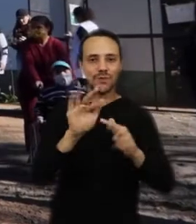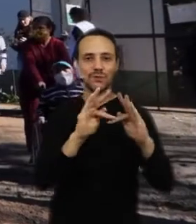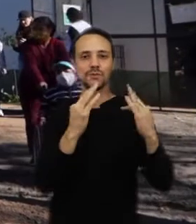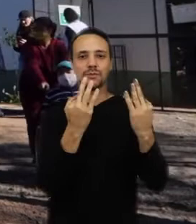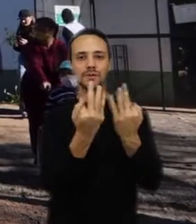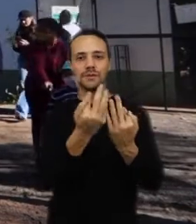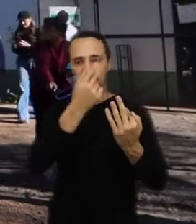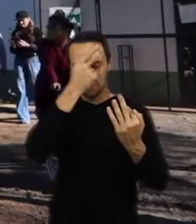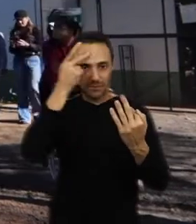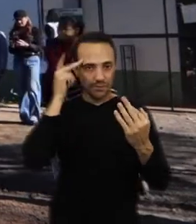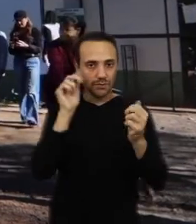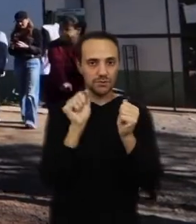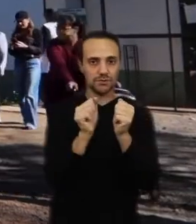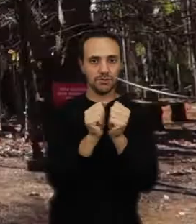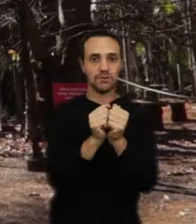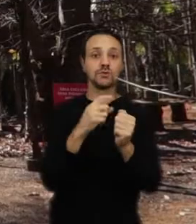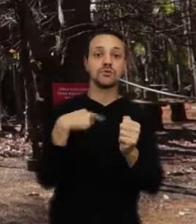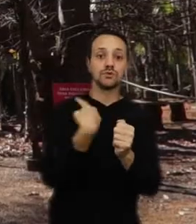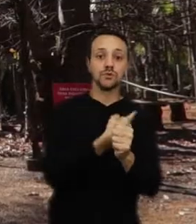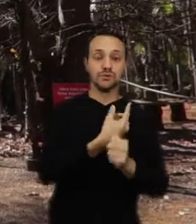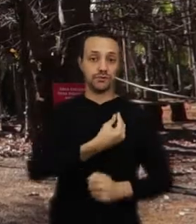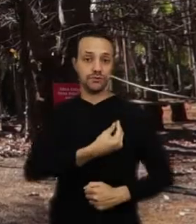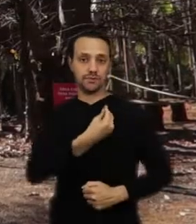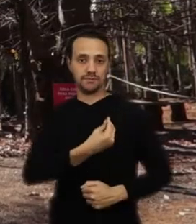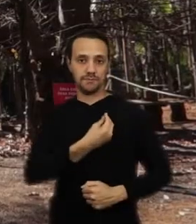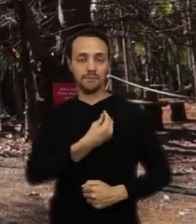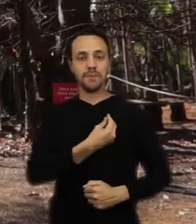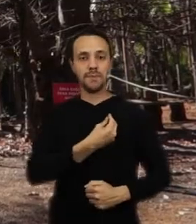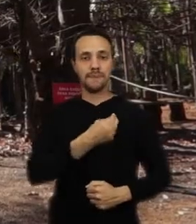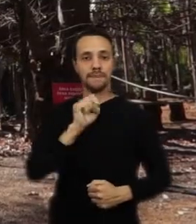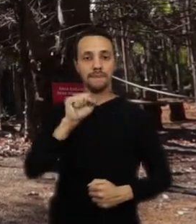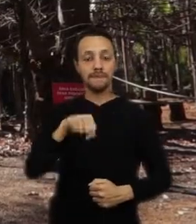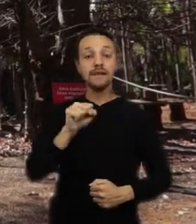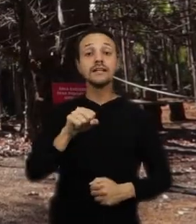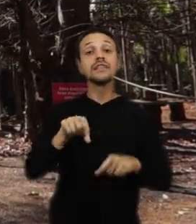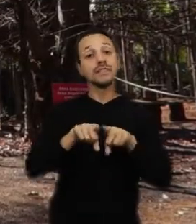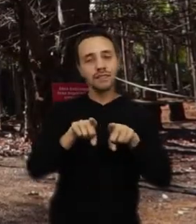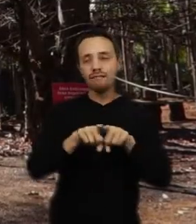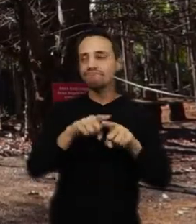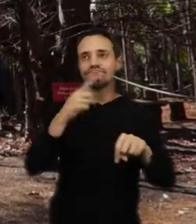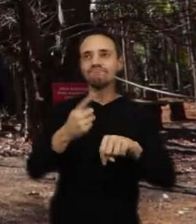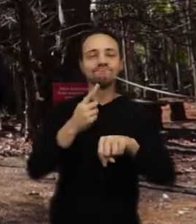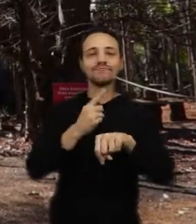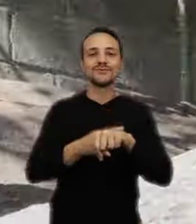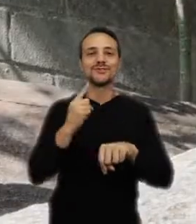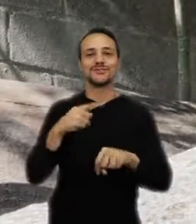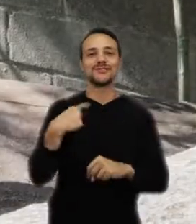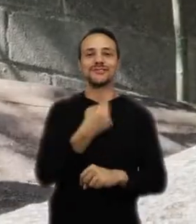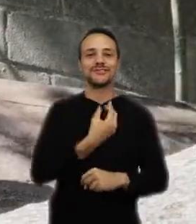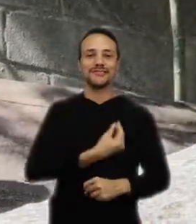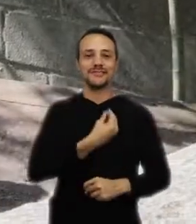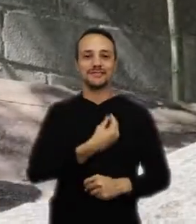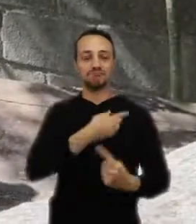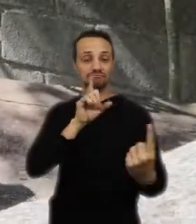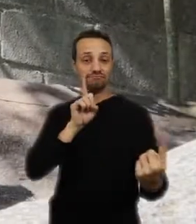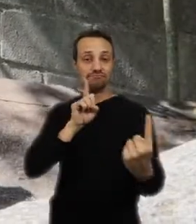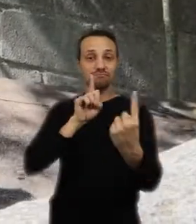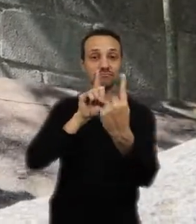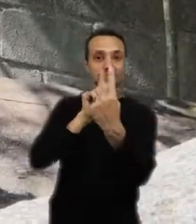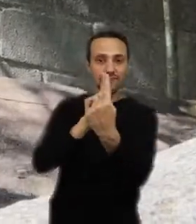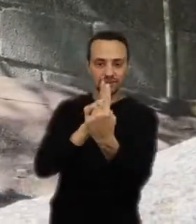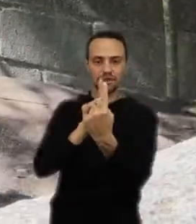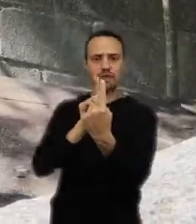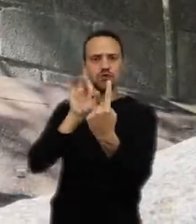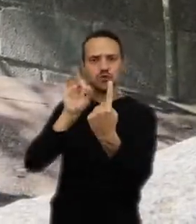as pessoas no espaço onde a gente está, né? Em um momento onde a gente tira a terapia ali de